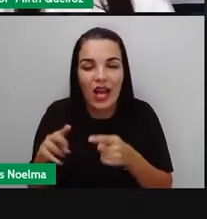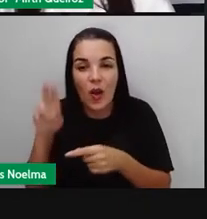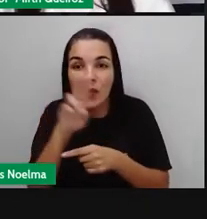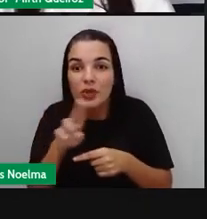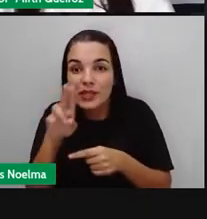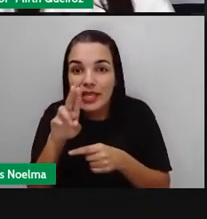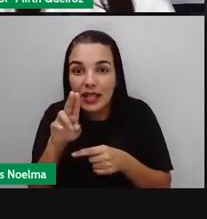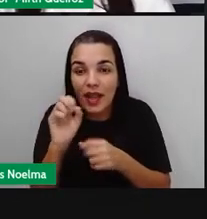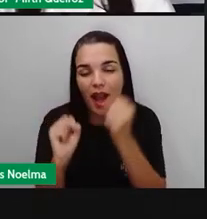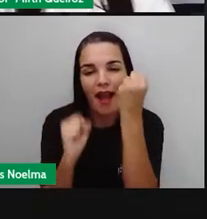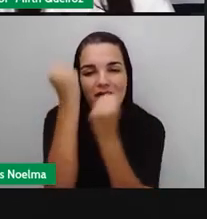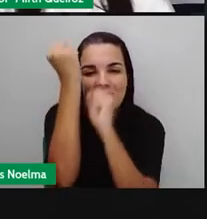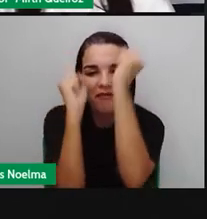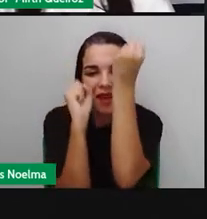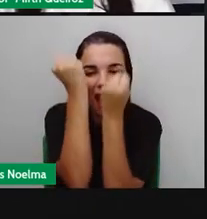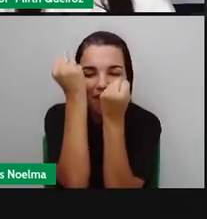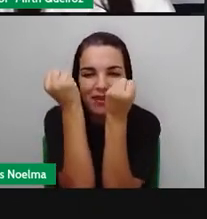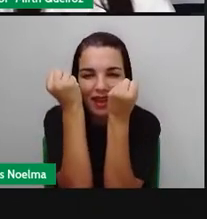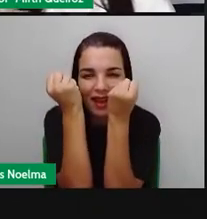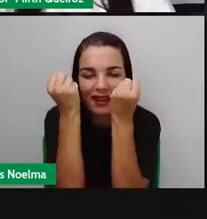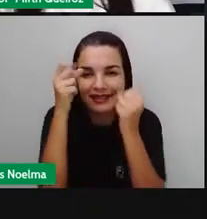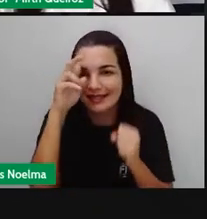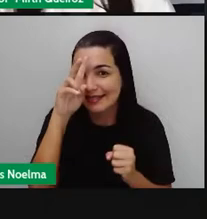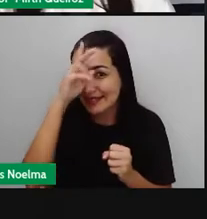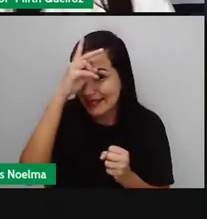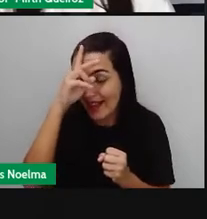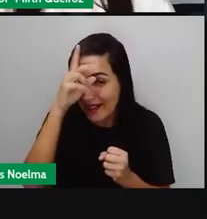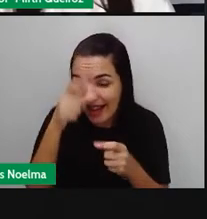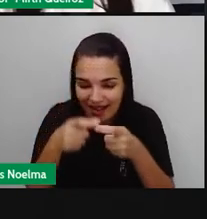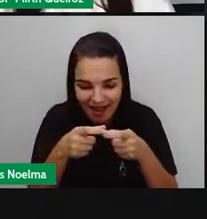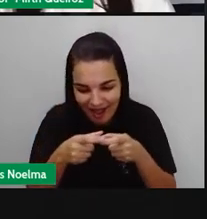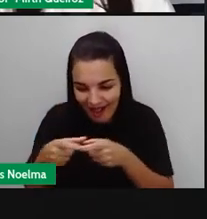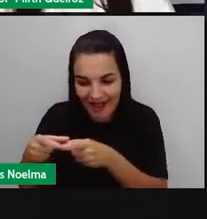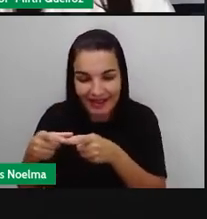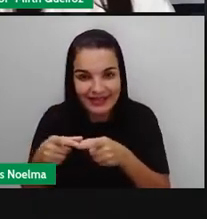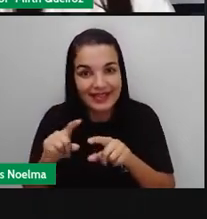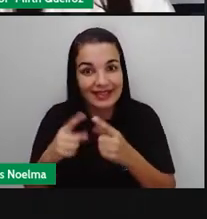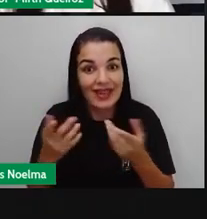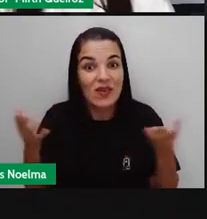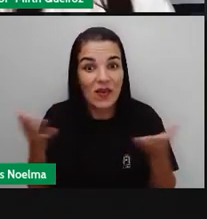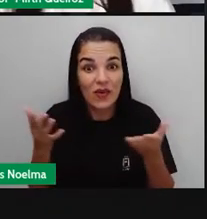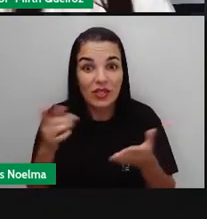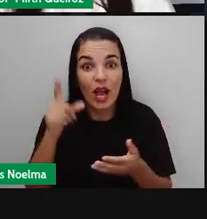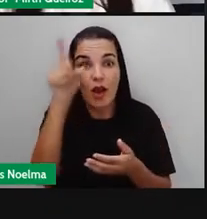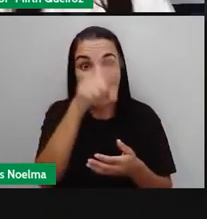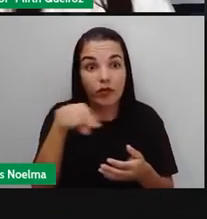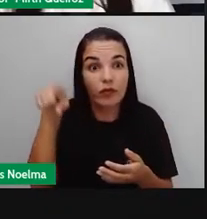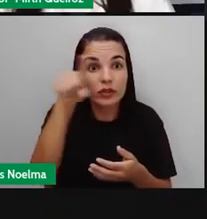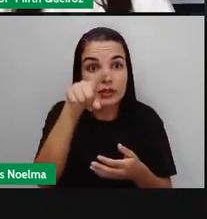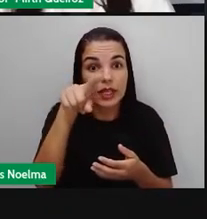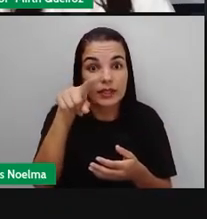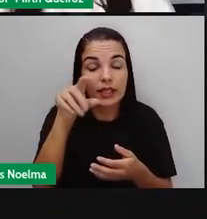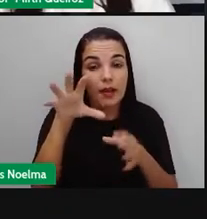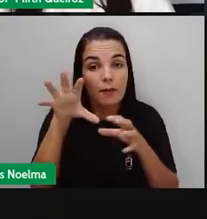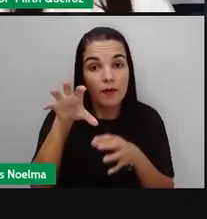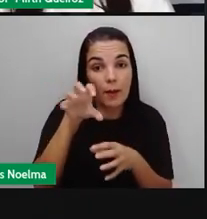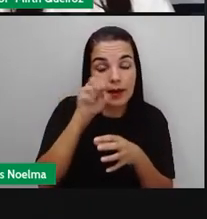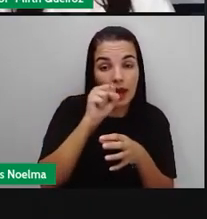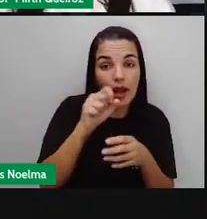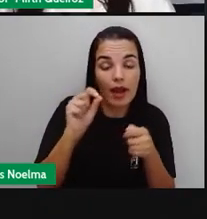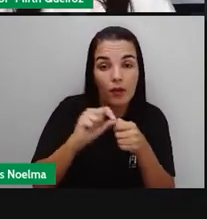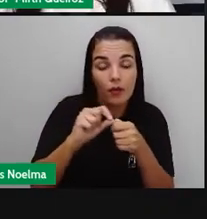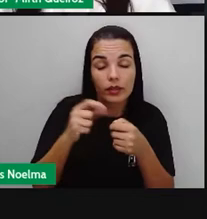contos, né, que são aquelas caixas? Hoje vocês vão pegar o conto de vocês e nós vamos fazer uma